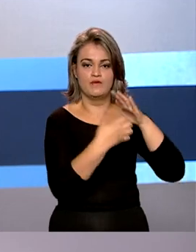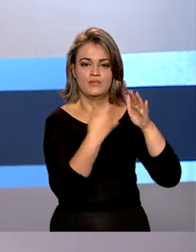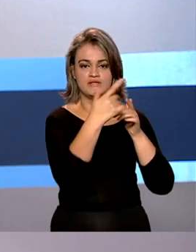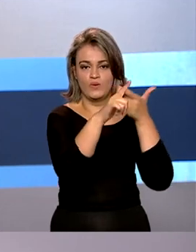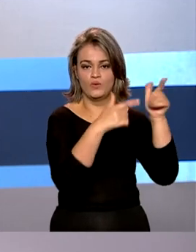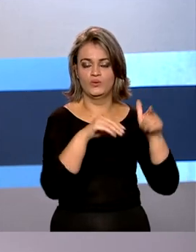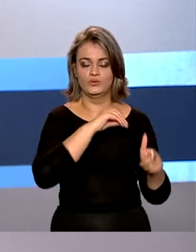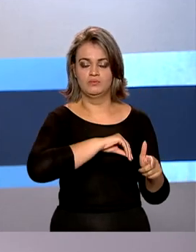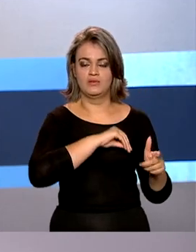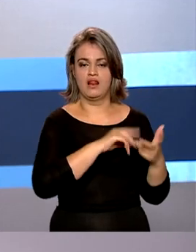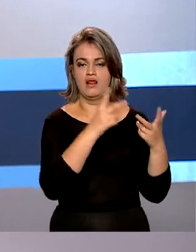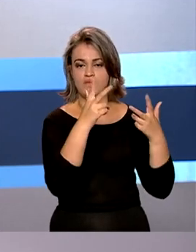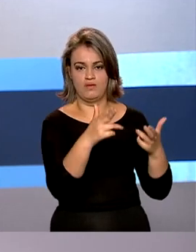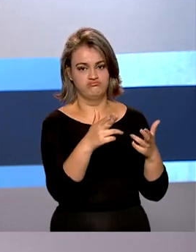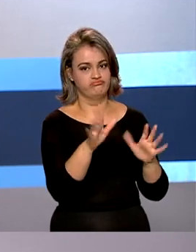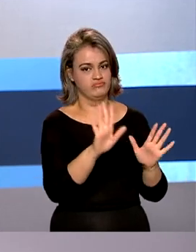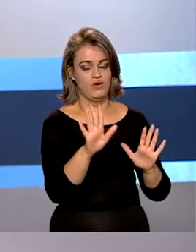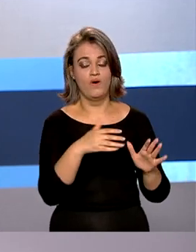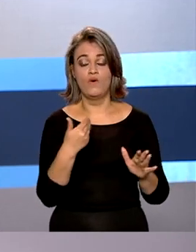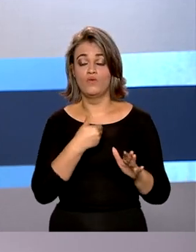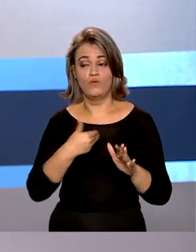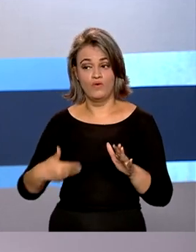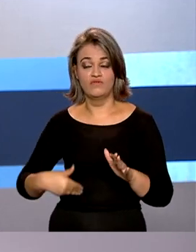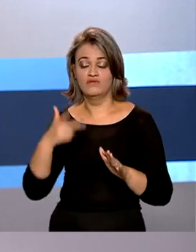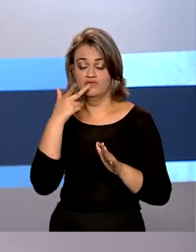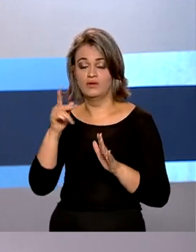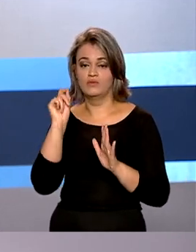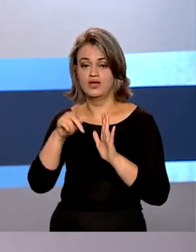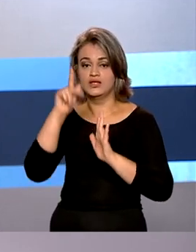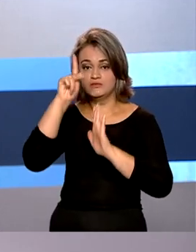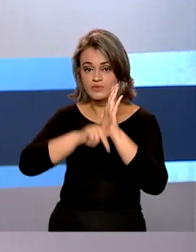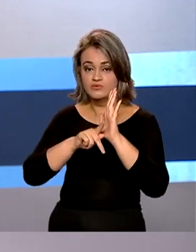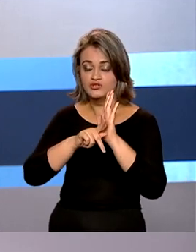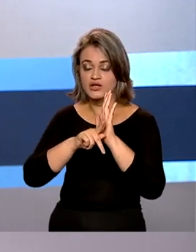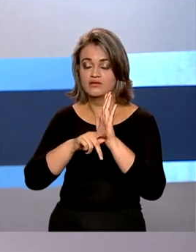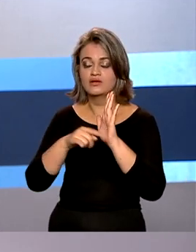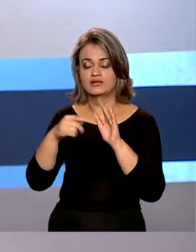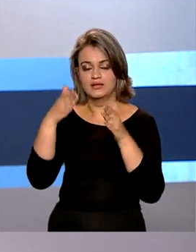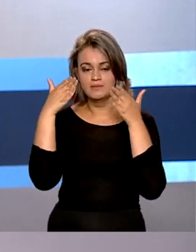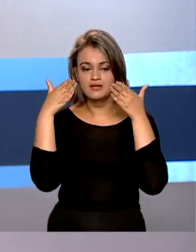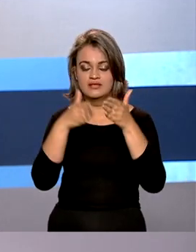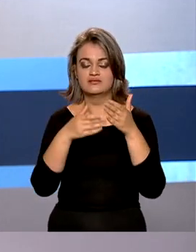e salários similares. Para o governo, esse trecho do projeto viola o princípio do concurso público.